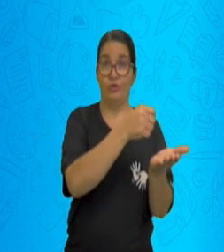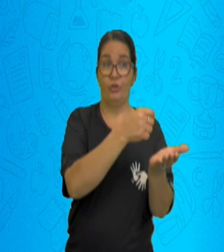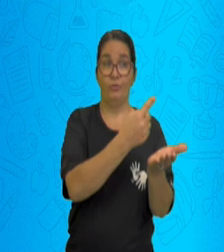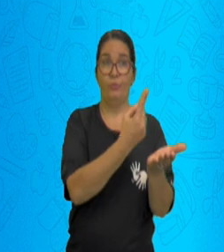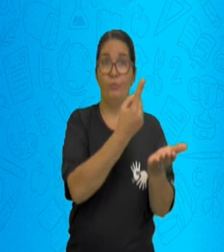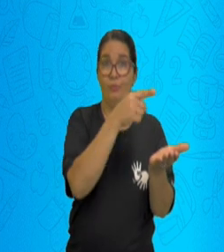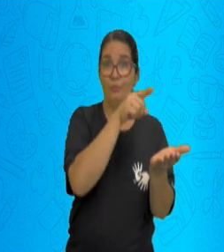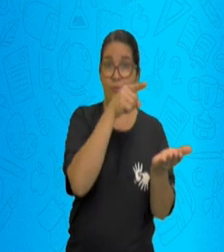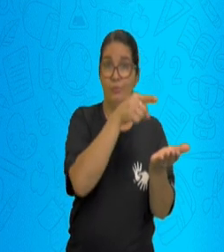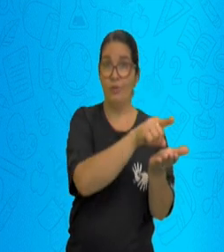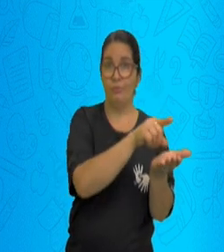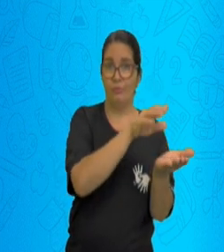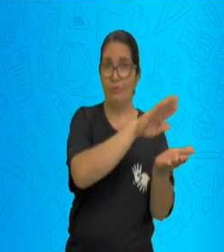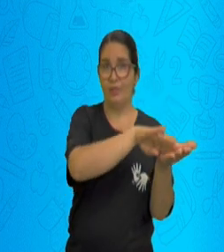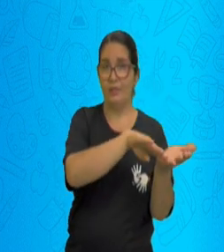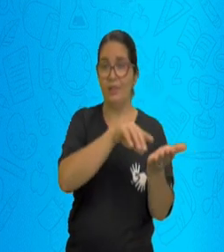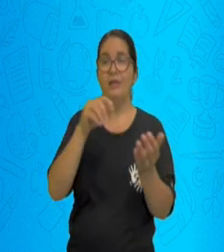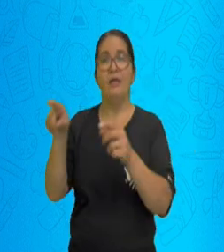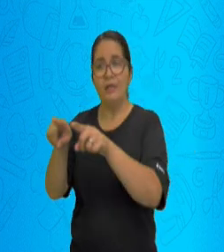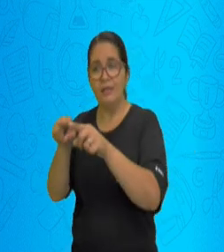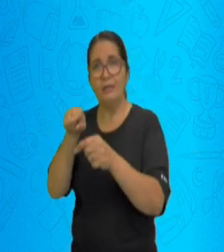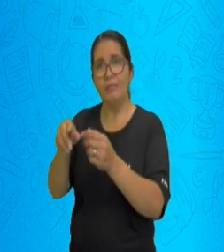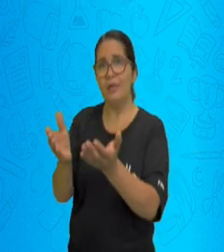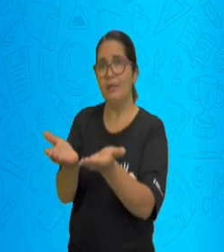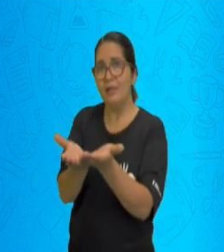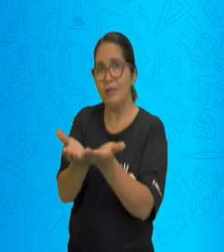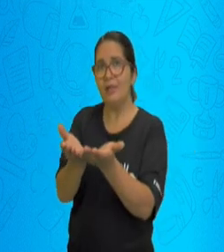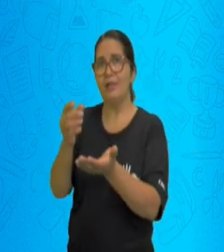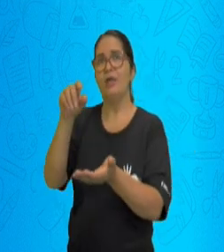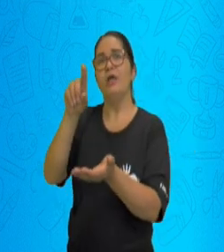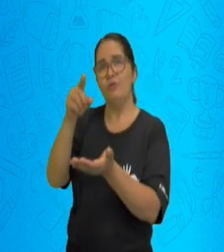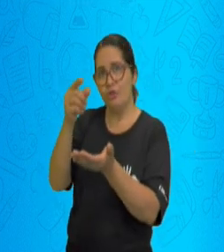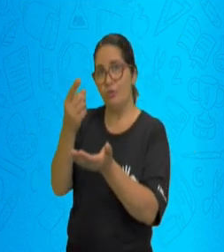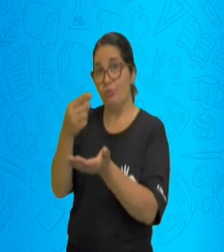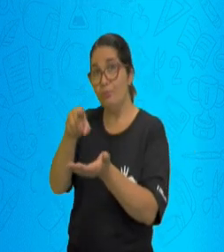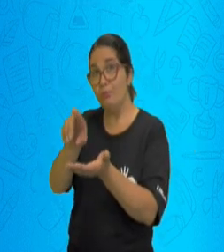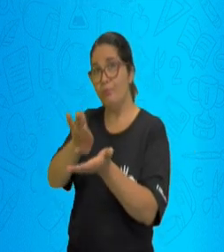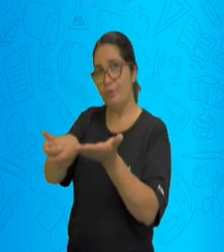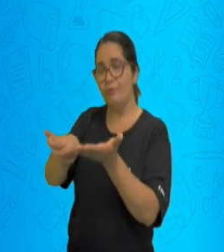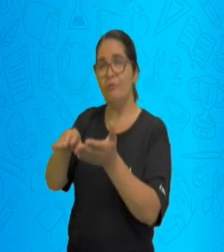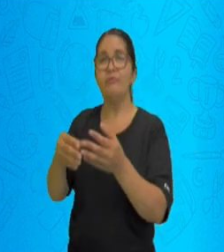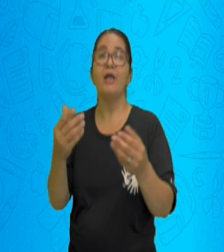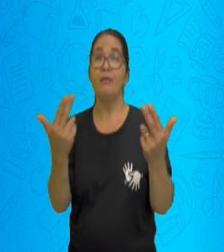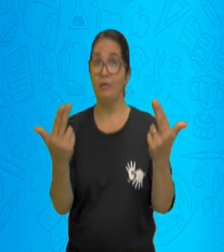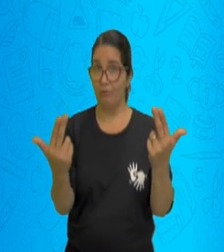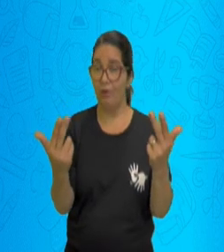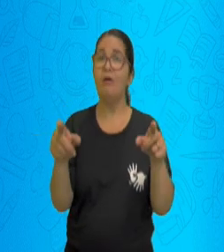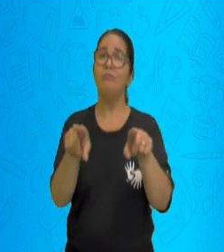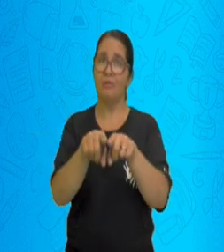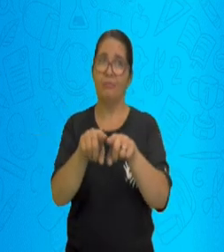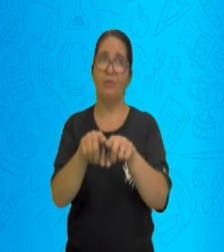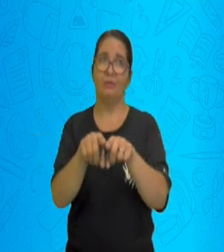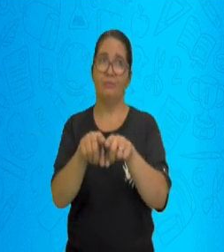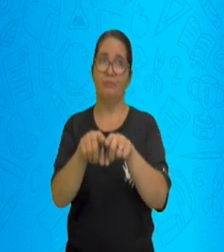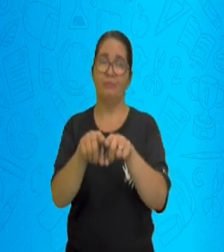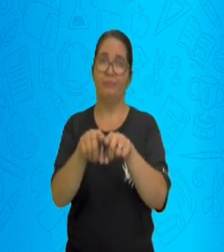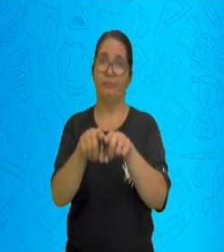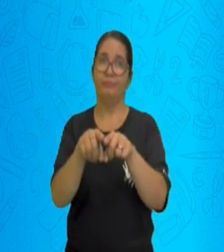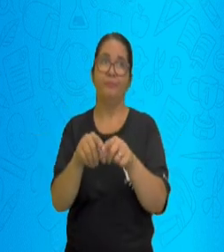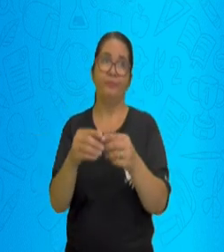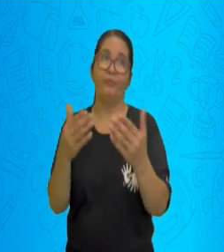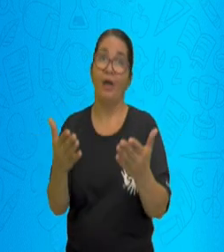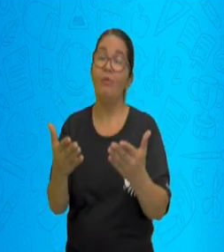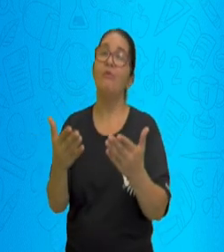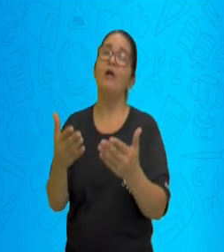assertiva é verdadeira. Vamos olhar a próxima. Se ao retirarmos uma caixa de 500 gramas